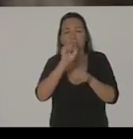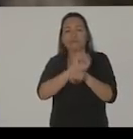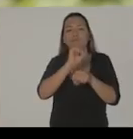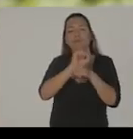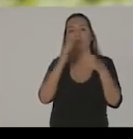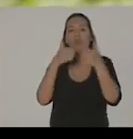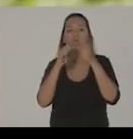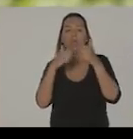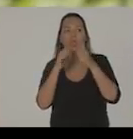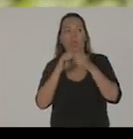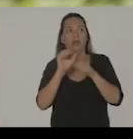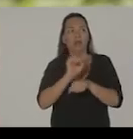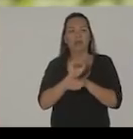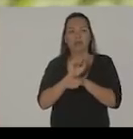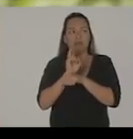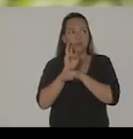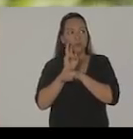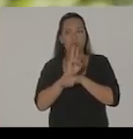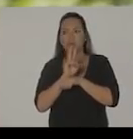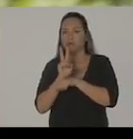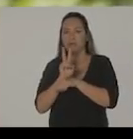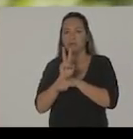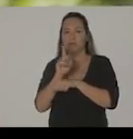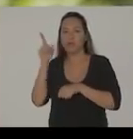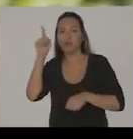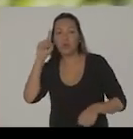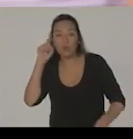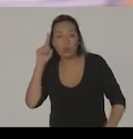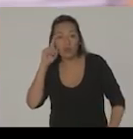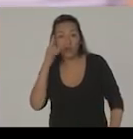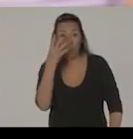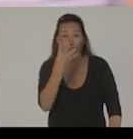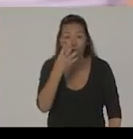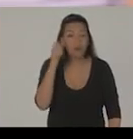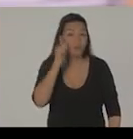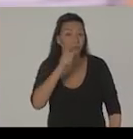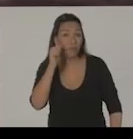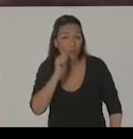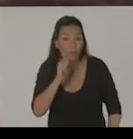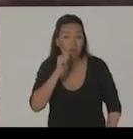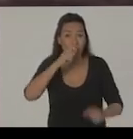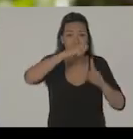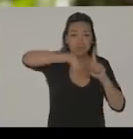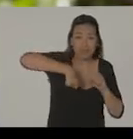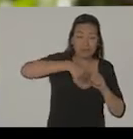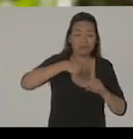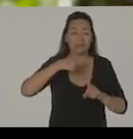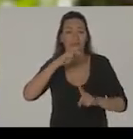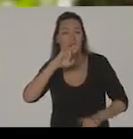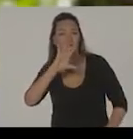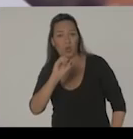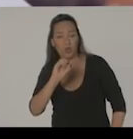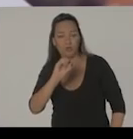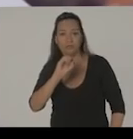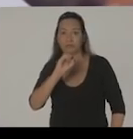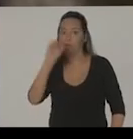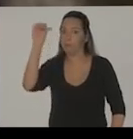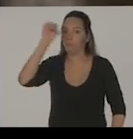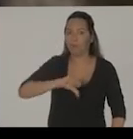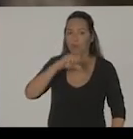uma olhada para o lado. Todo dia, quatro mulheres são estupradas no Rio. Rio, cidade mulher. E negra. Piores salários.